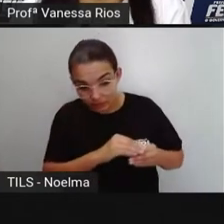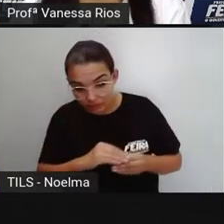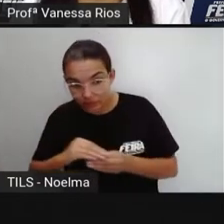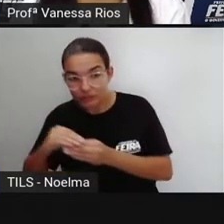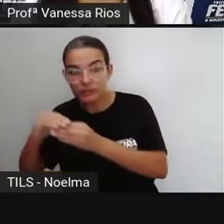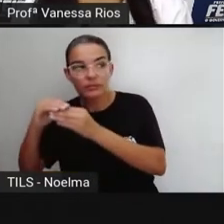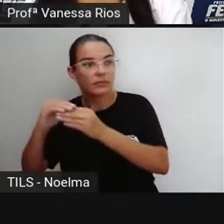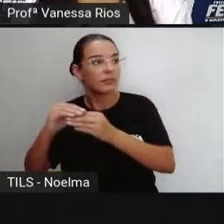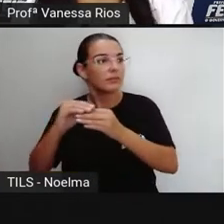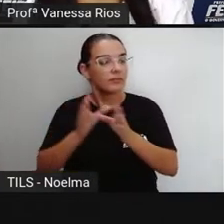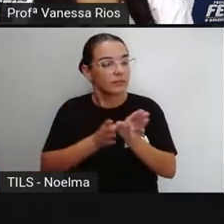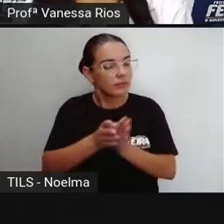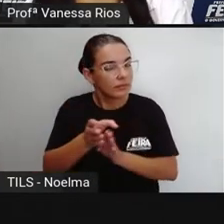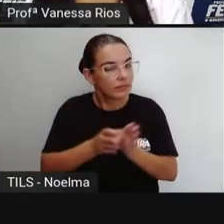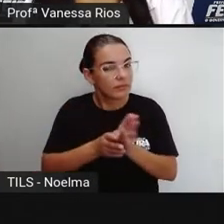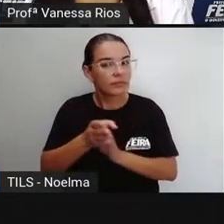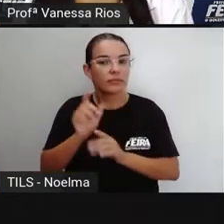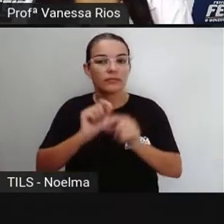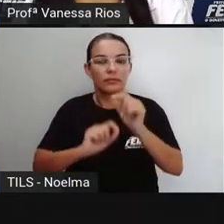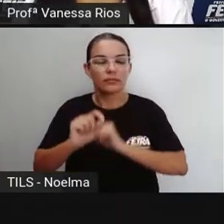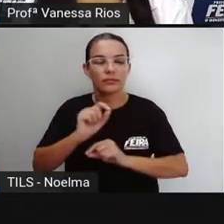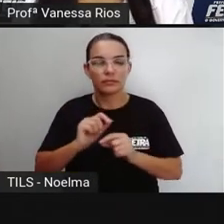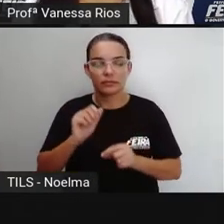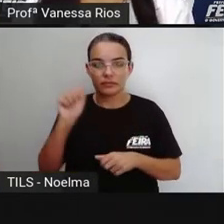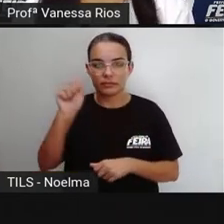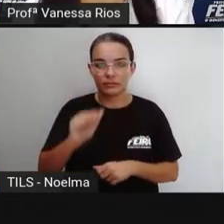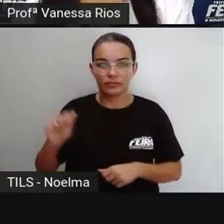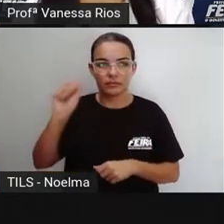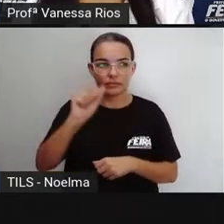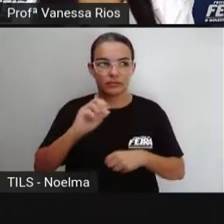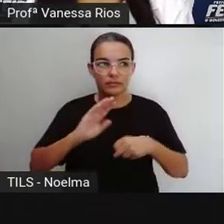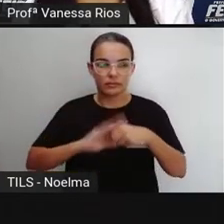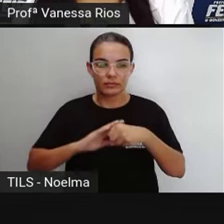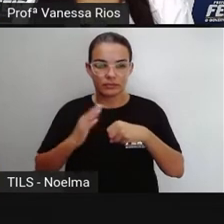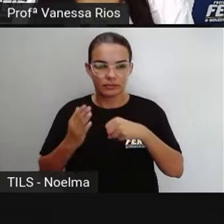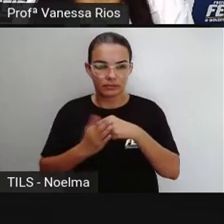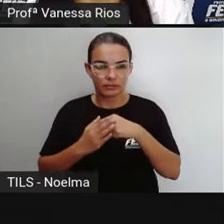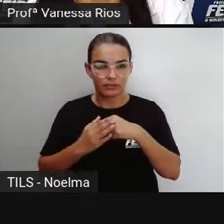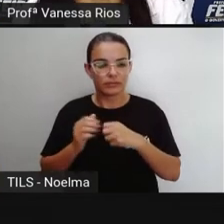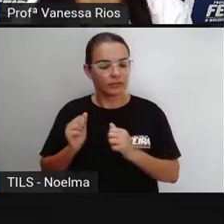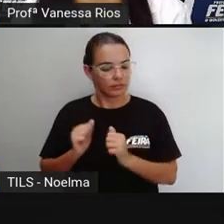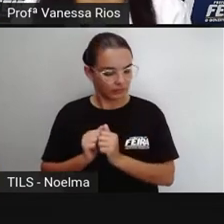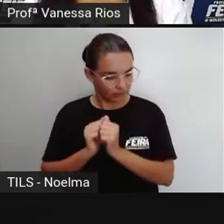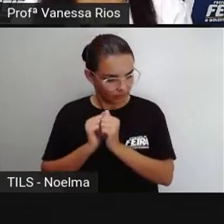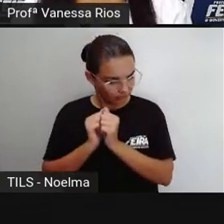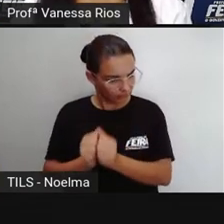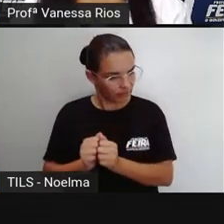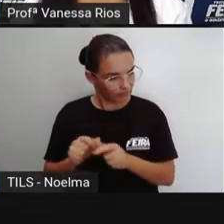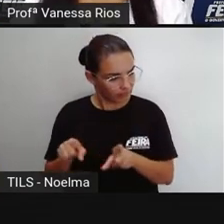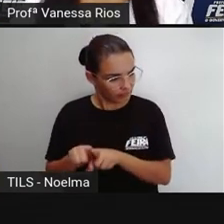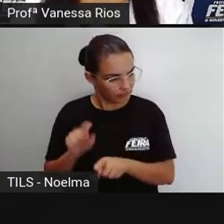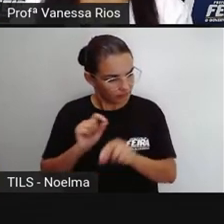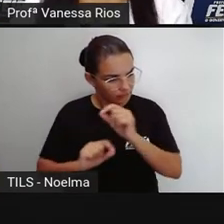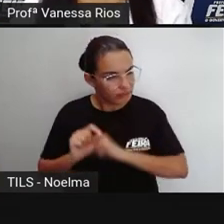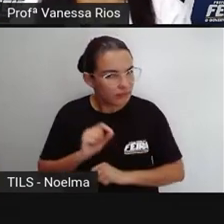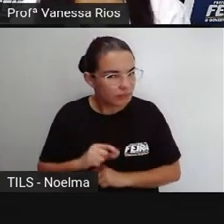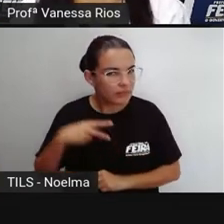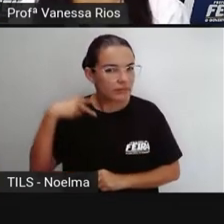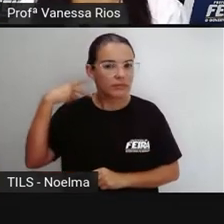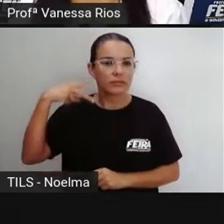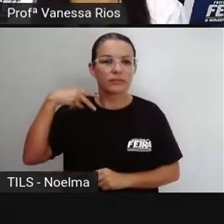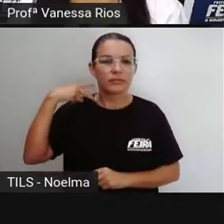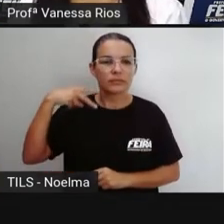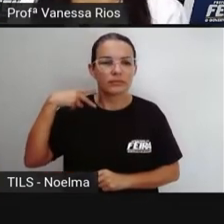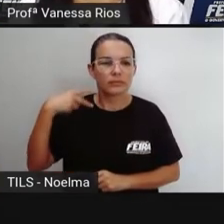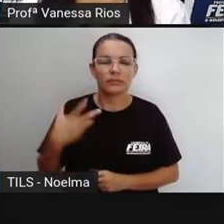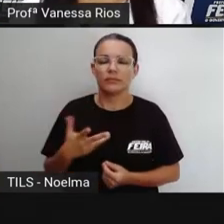prol do bairro, eles surgem para, junto aí com o poder público, observar e fazer